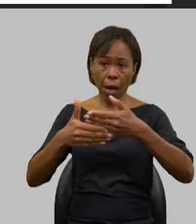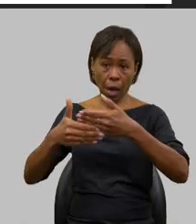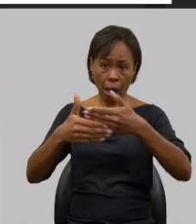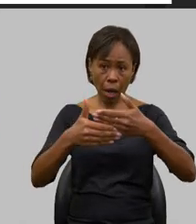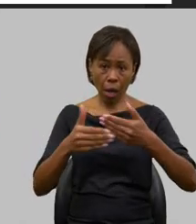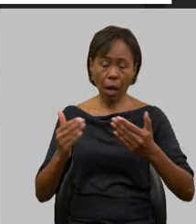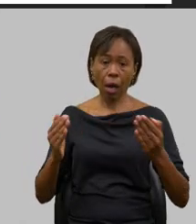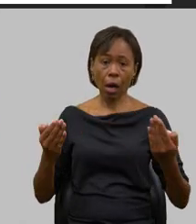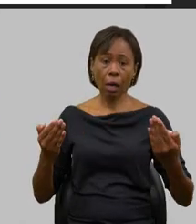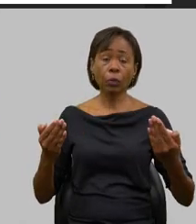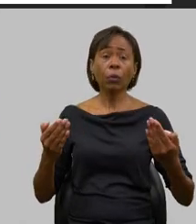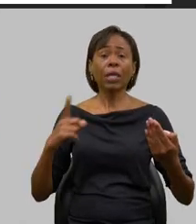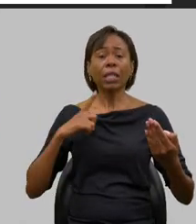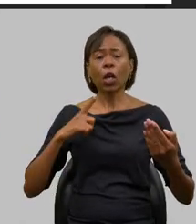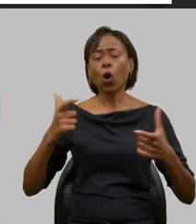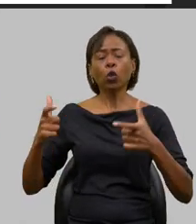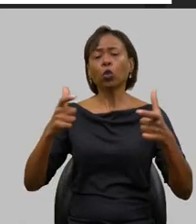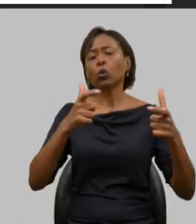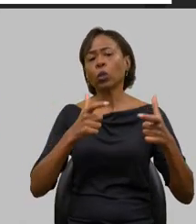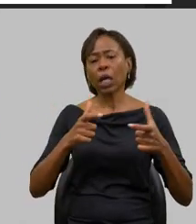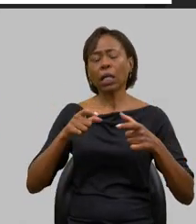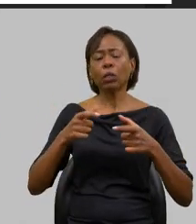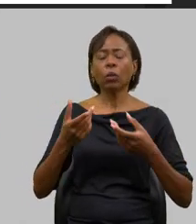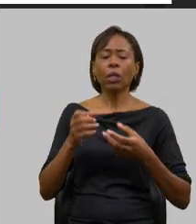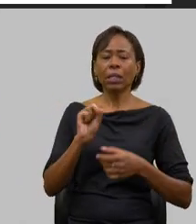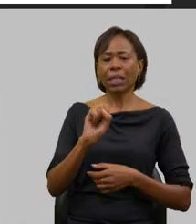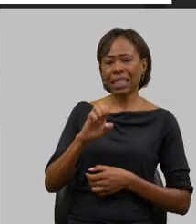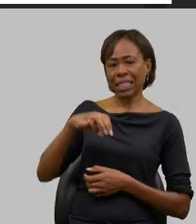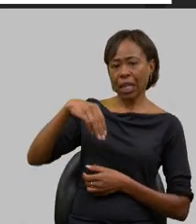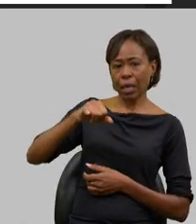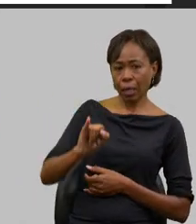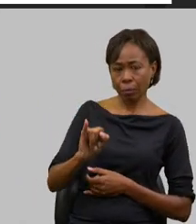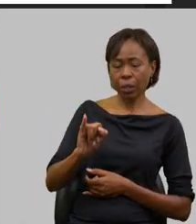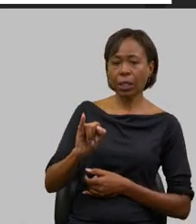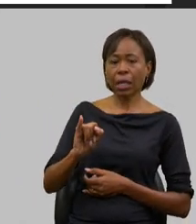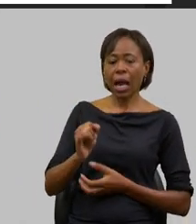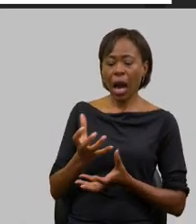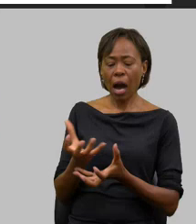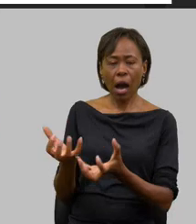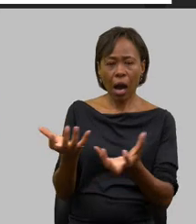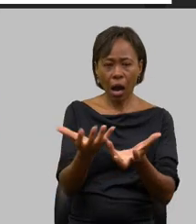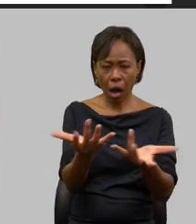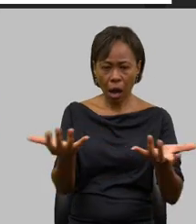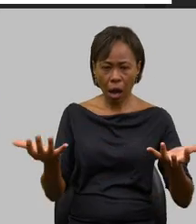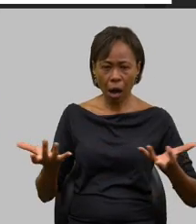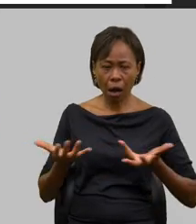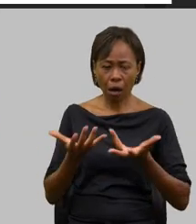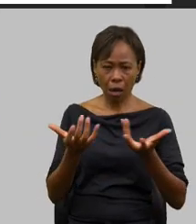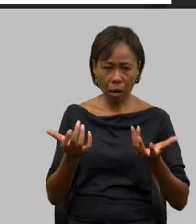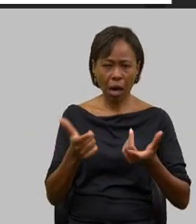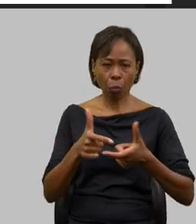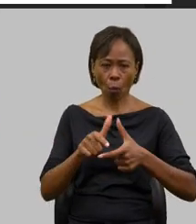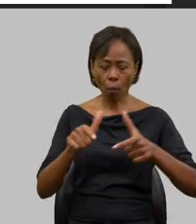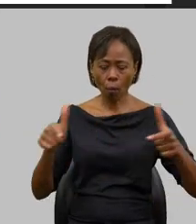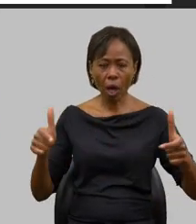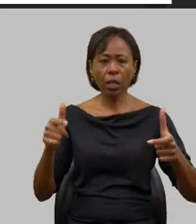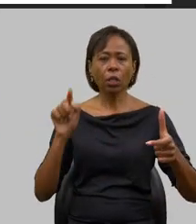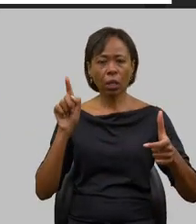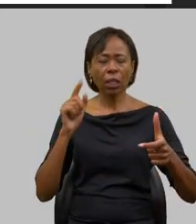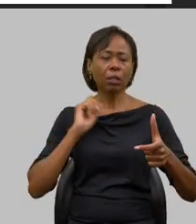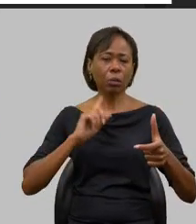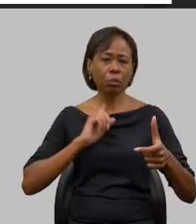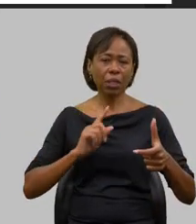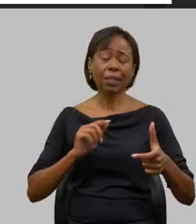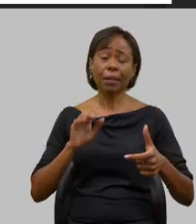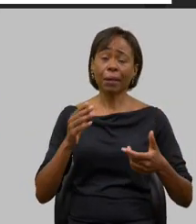praticamente todas localizadas no semiárido mineiro tem uma importância muito grande ainda mais no período que nós estamos passando agora o